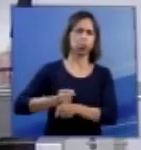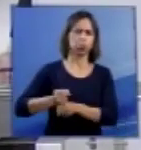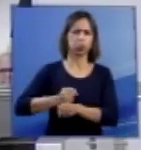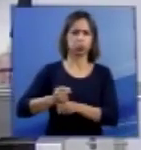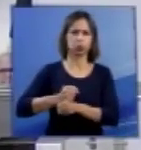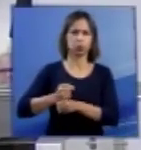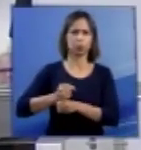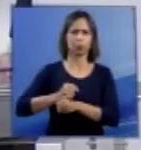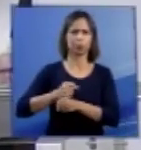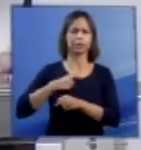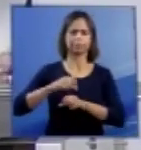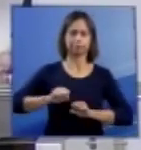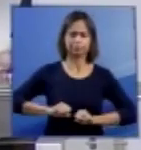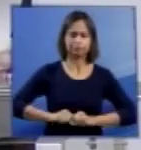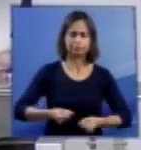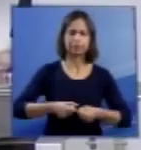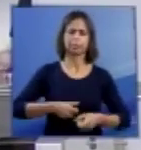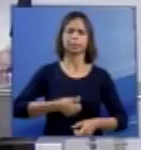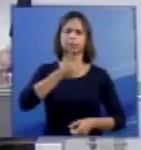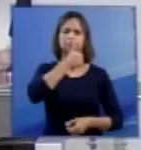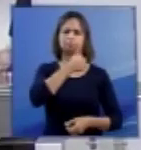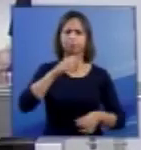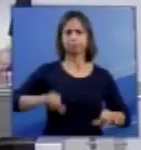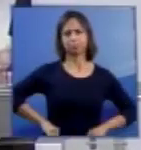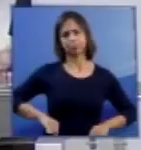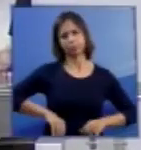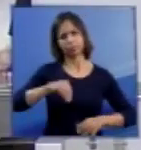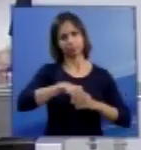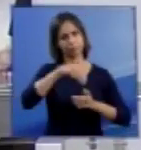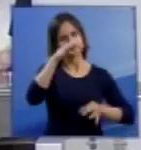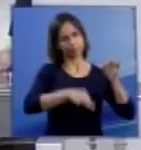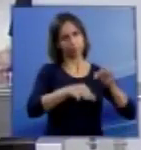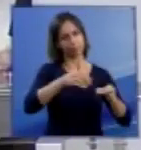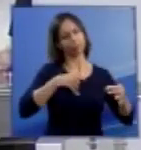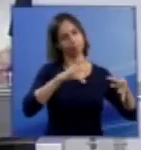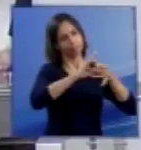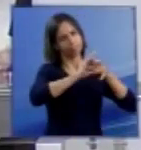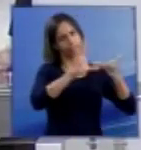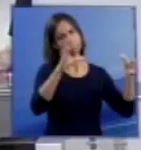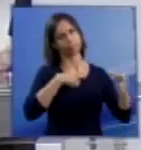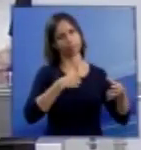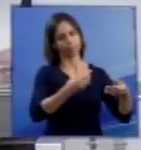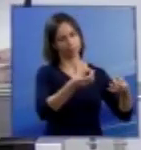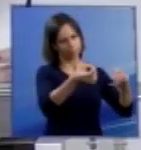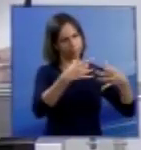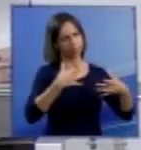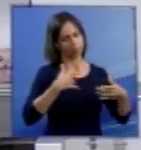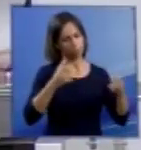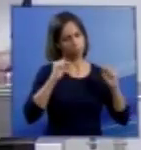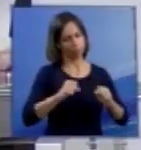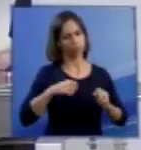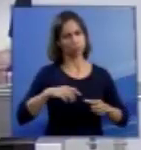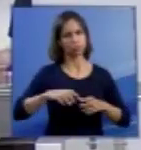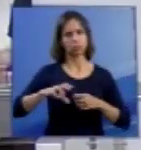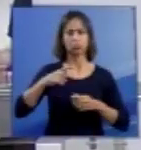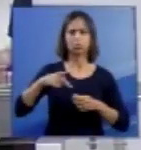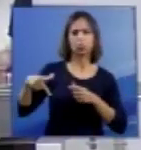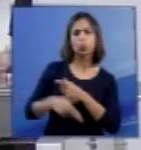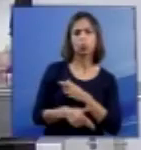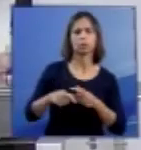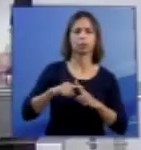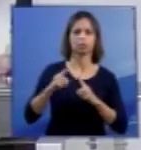uma peregrinação judicial dolorosa para terem a sua dignidade humana reconhecida e respeitada.